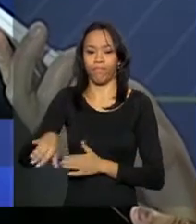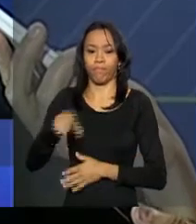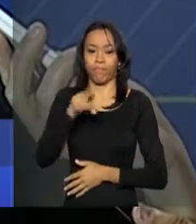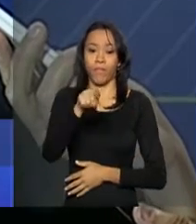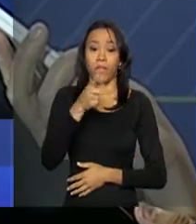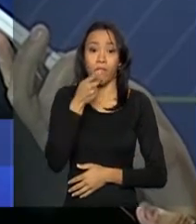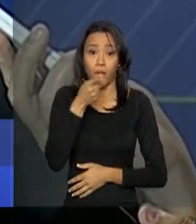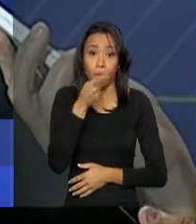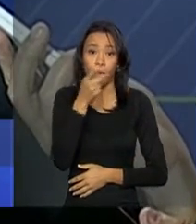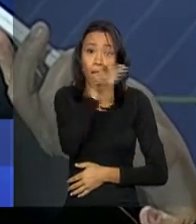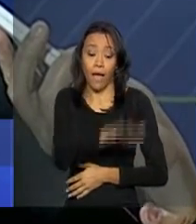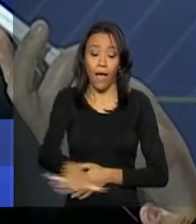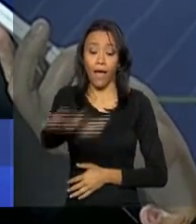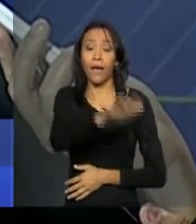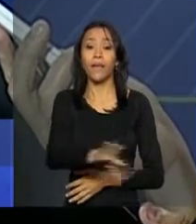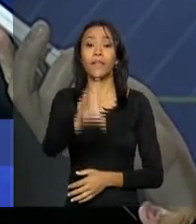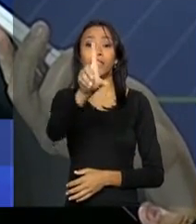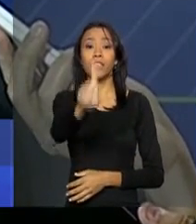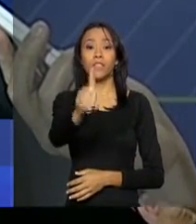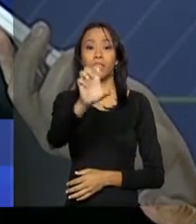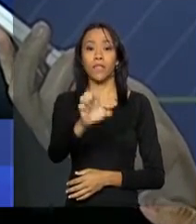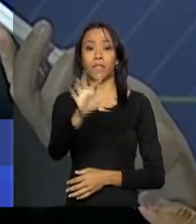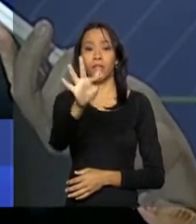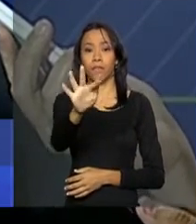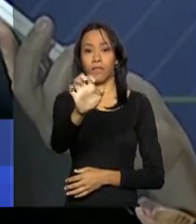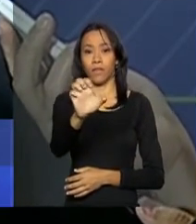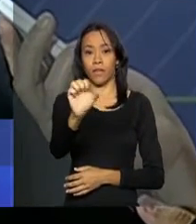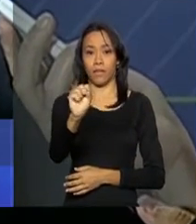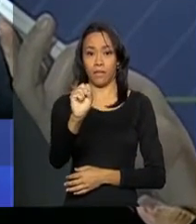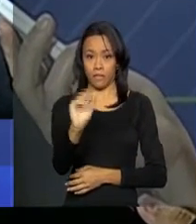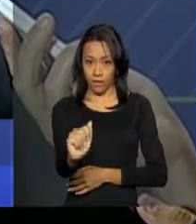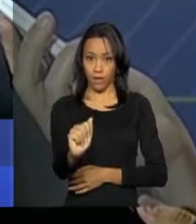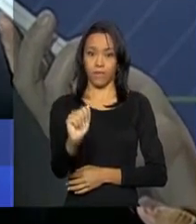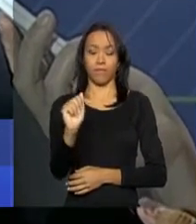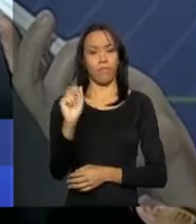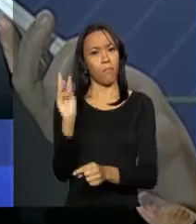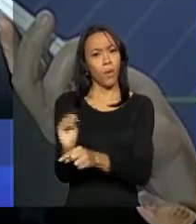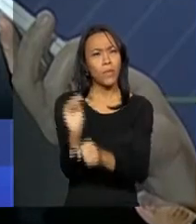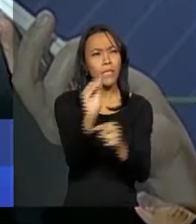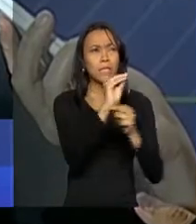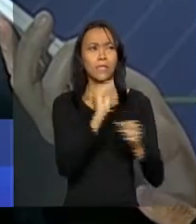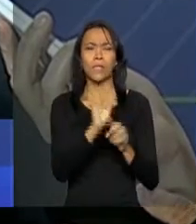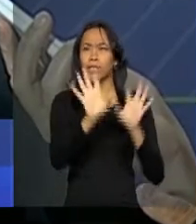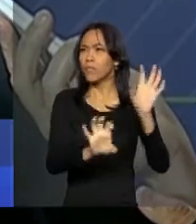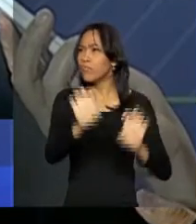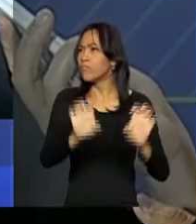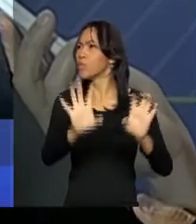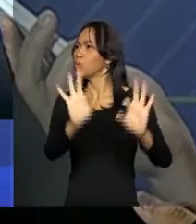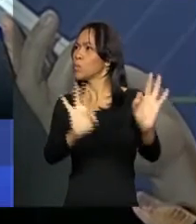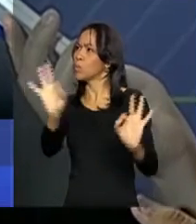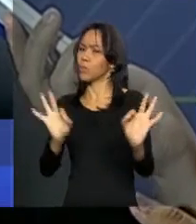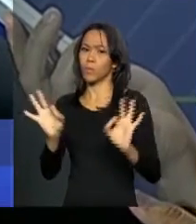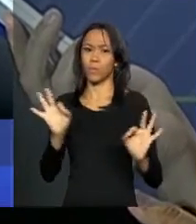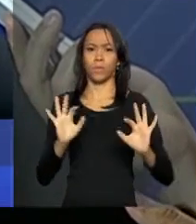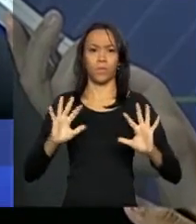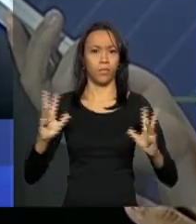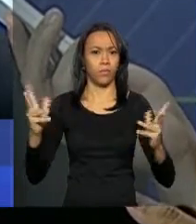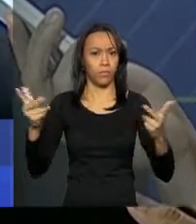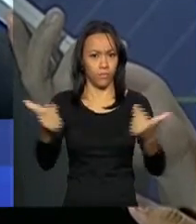defesa, de proteção da infraestrutura, das